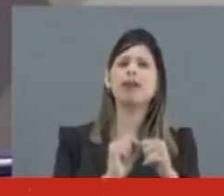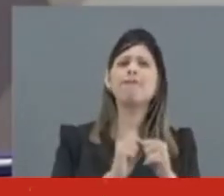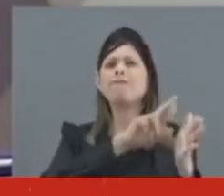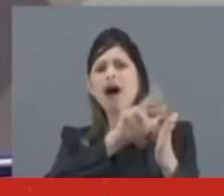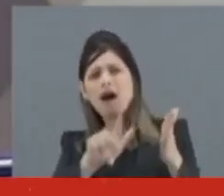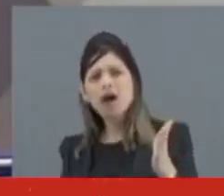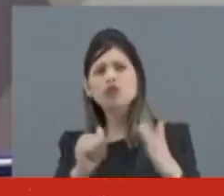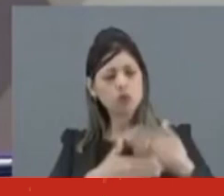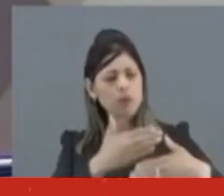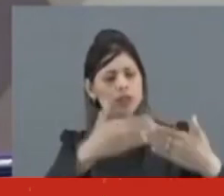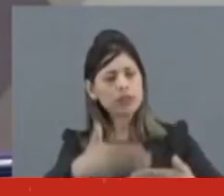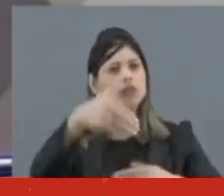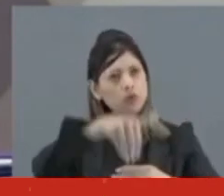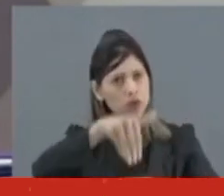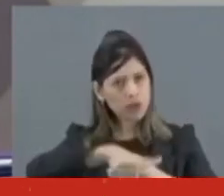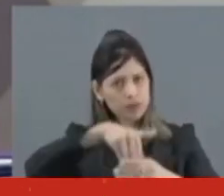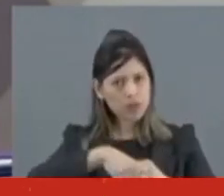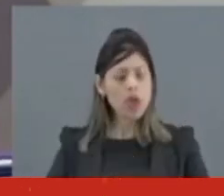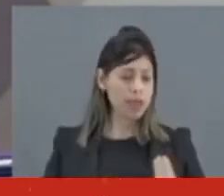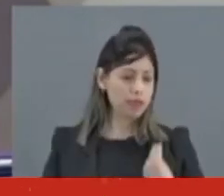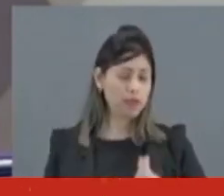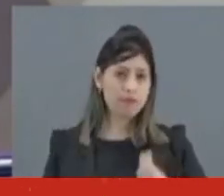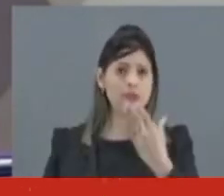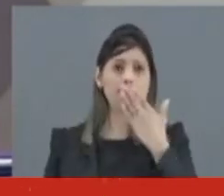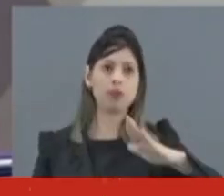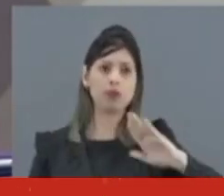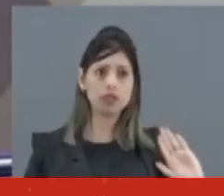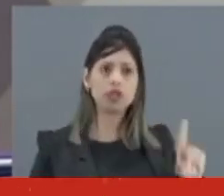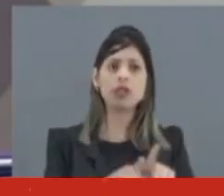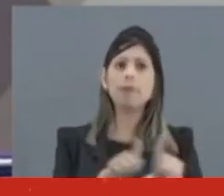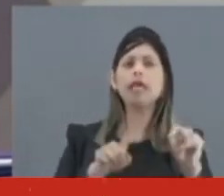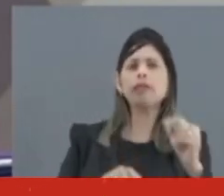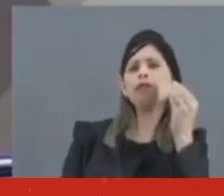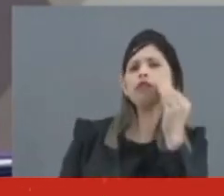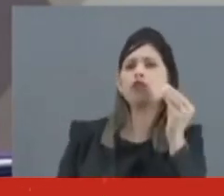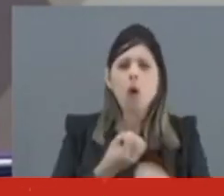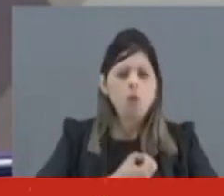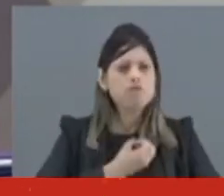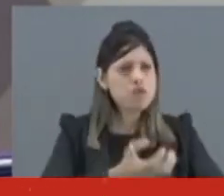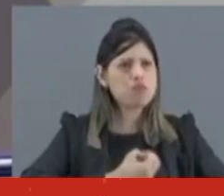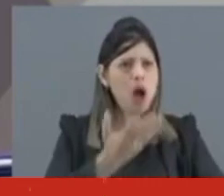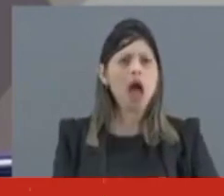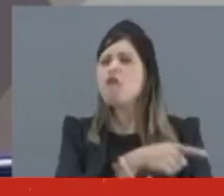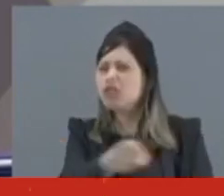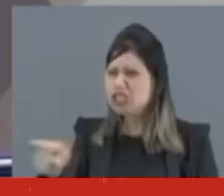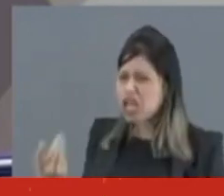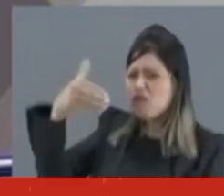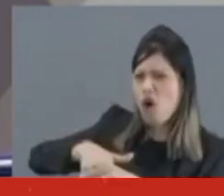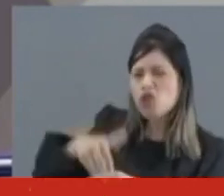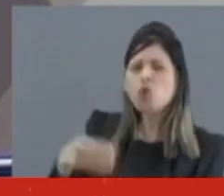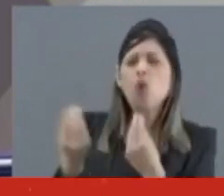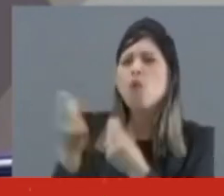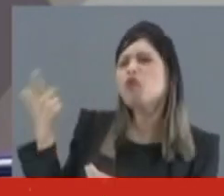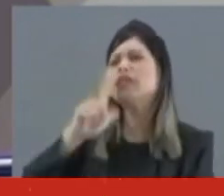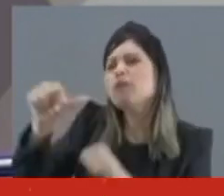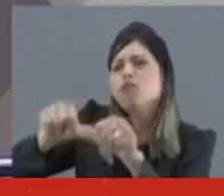diversas vezes o processo eleitoral ao longo de sua carreira política, proferindo inclusive discursos como através do voto você não vai mudar nada neste país,